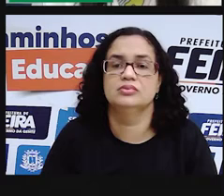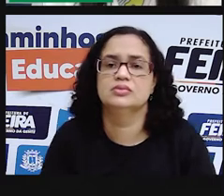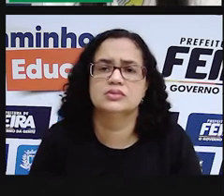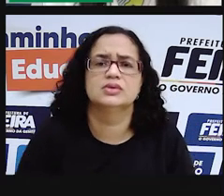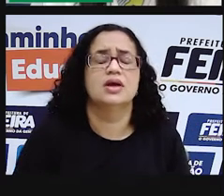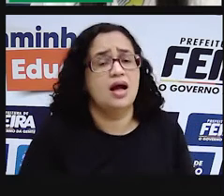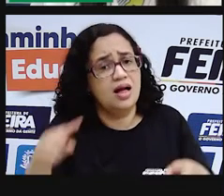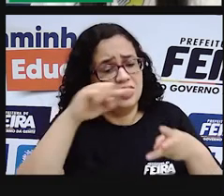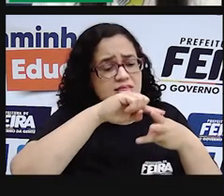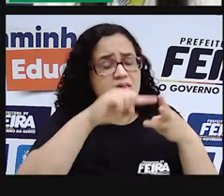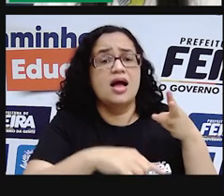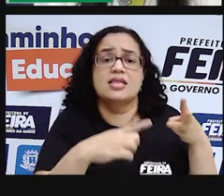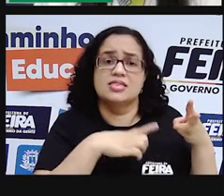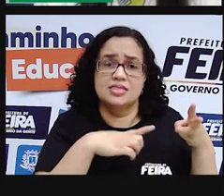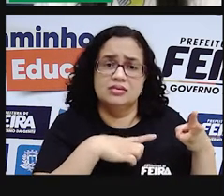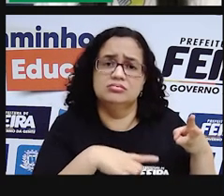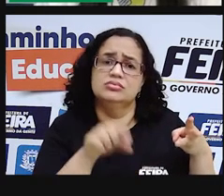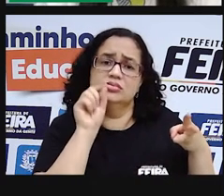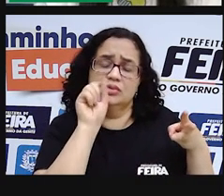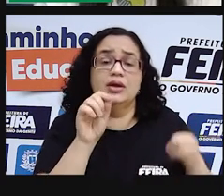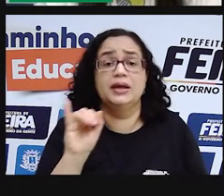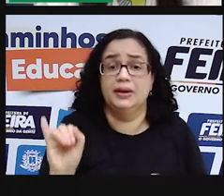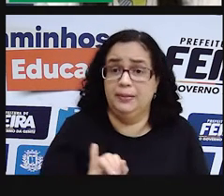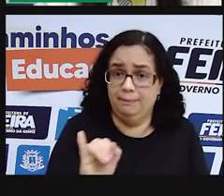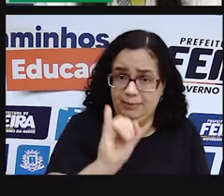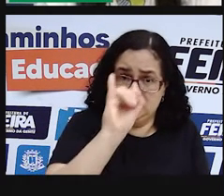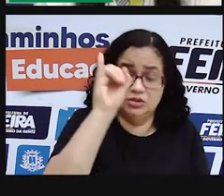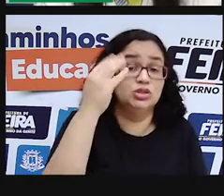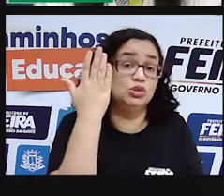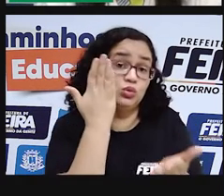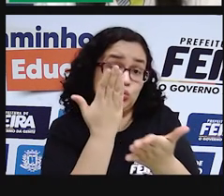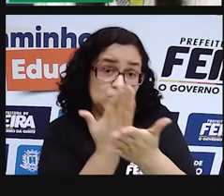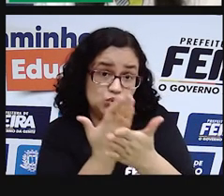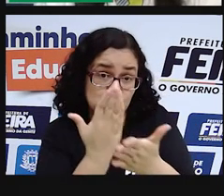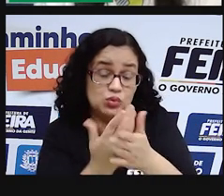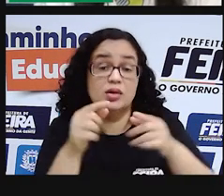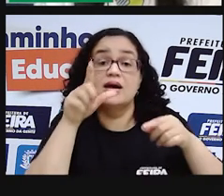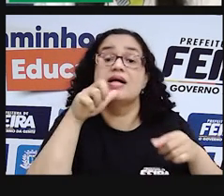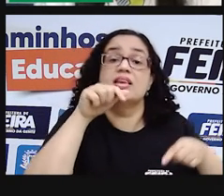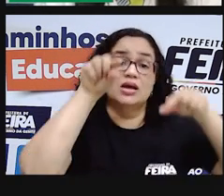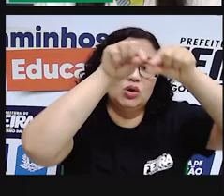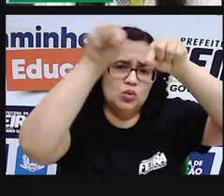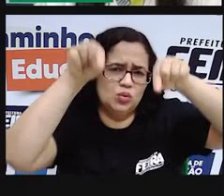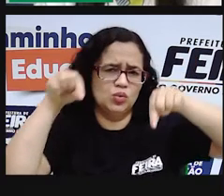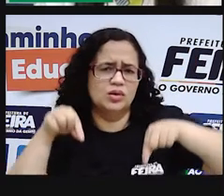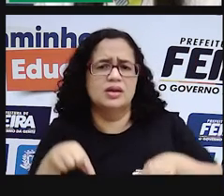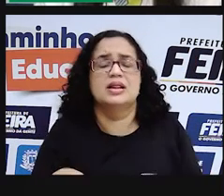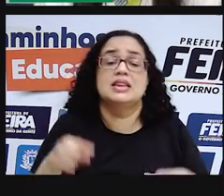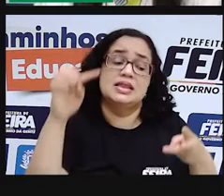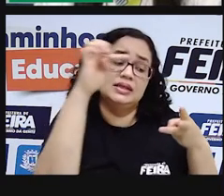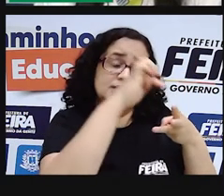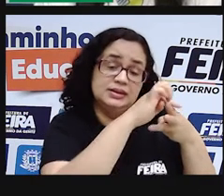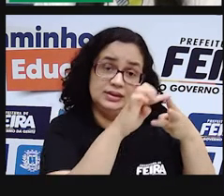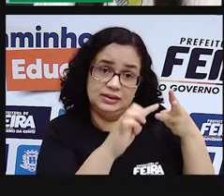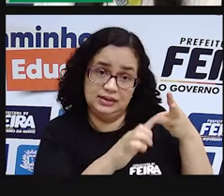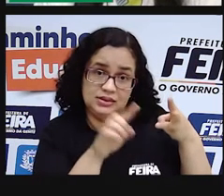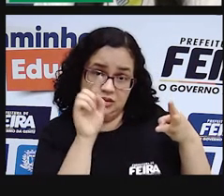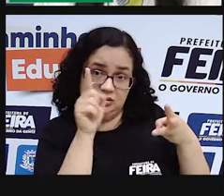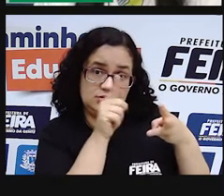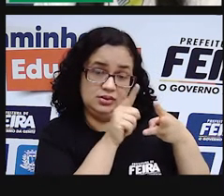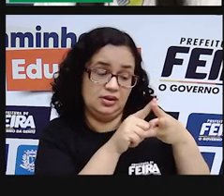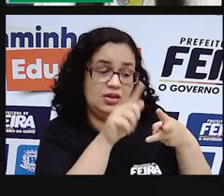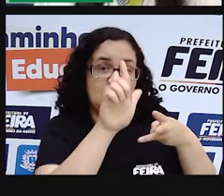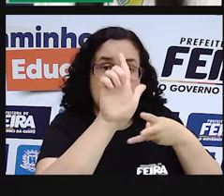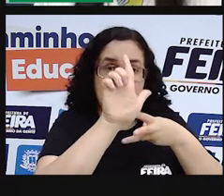Aí, existem algumas questões importantes para a gente estudar sobre a lagoa. Porque tem três definições.